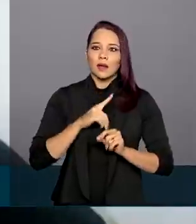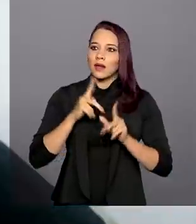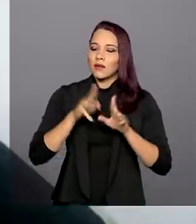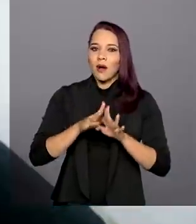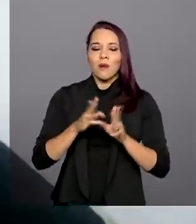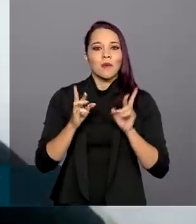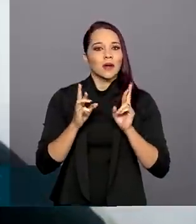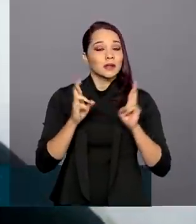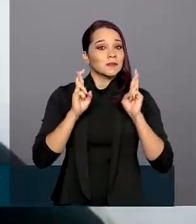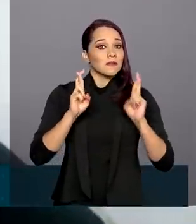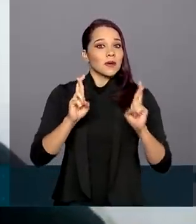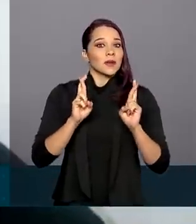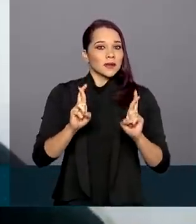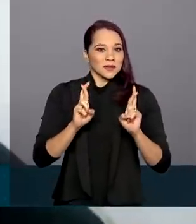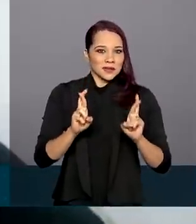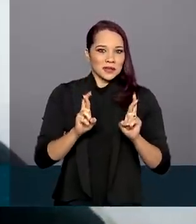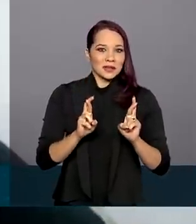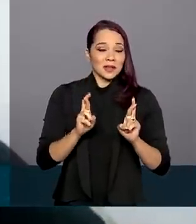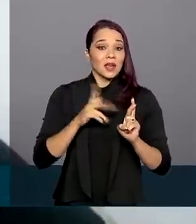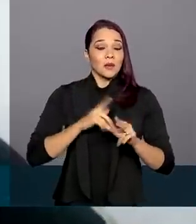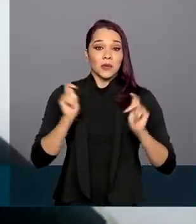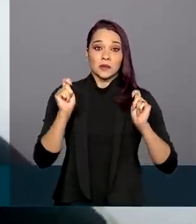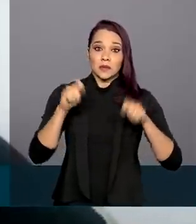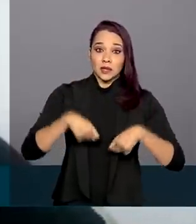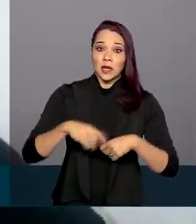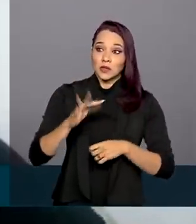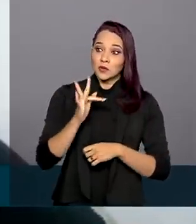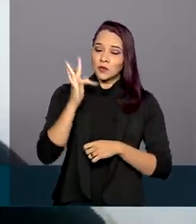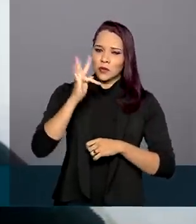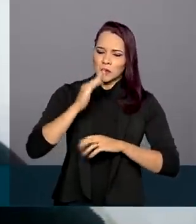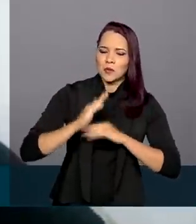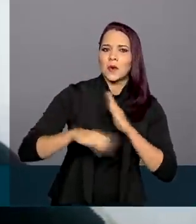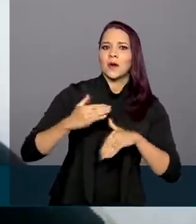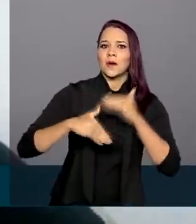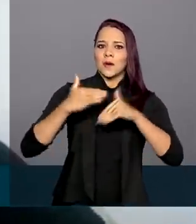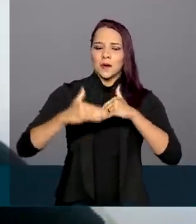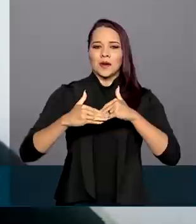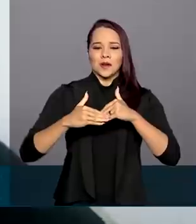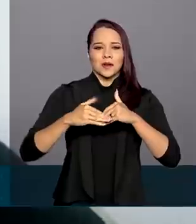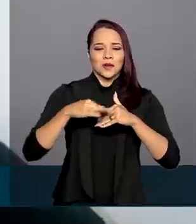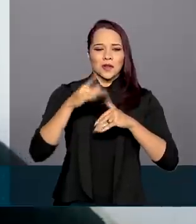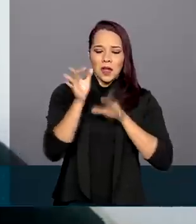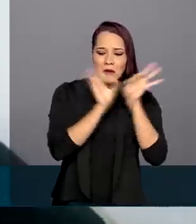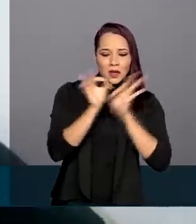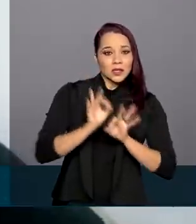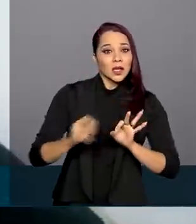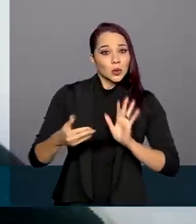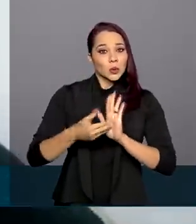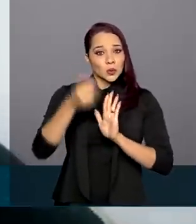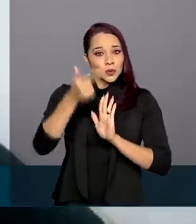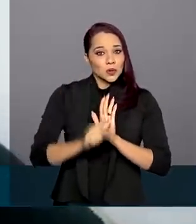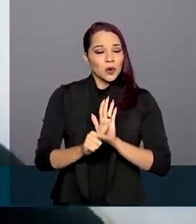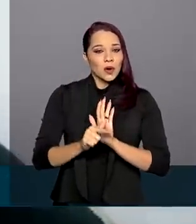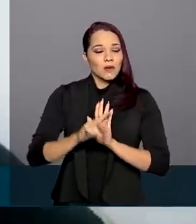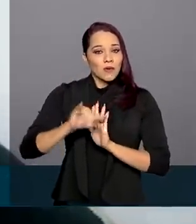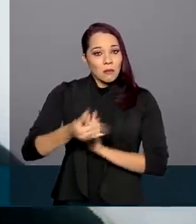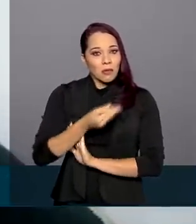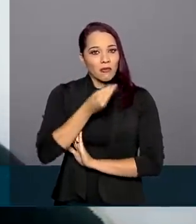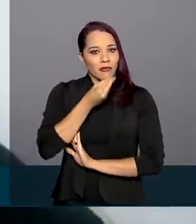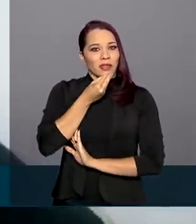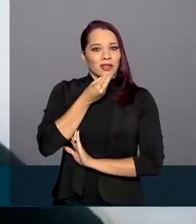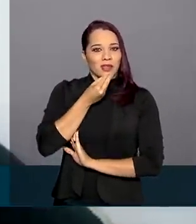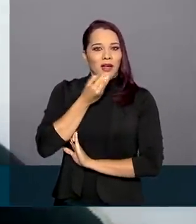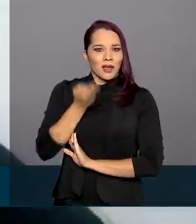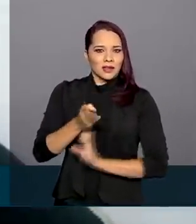fim do túnel. representa uma possibilidade da gente se reerguer, da gente se refazer, da gente aproveitar essa